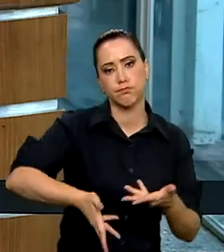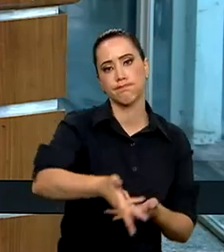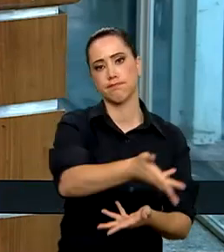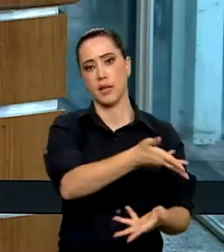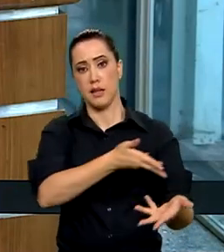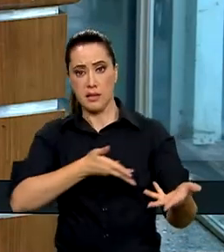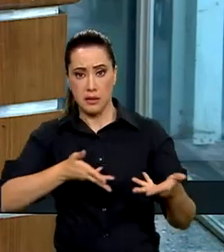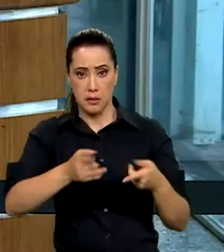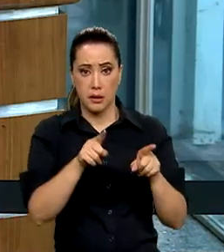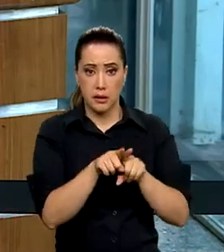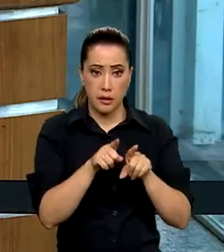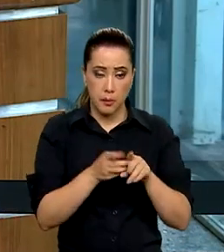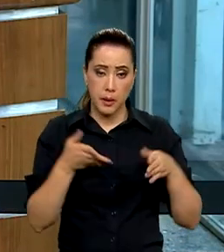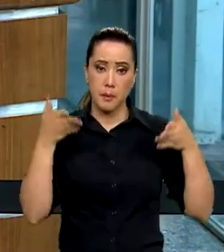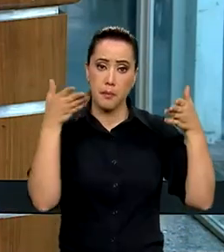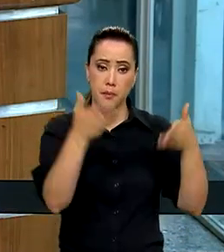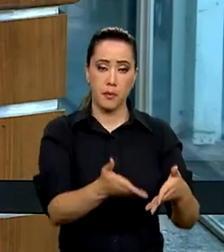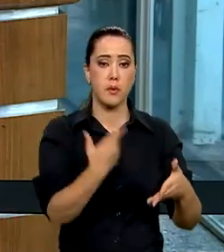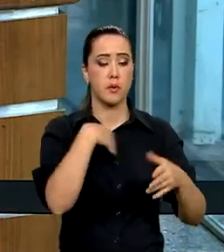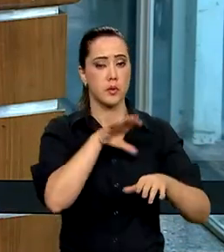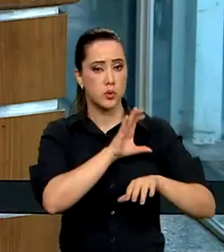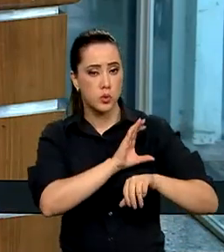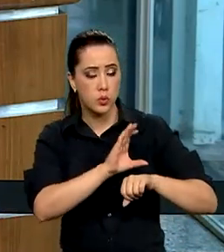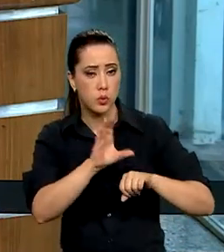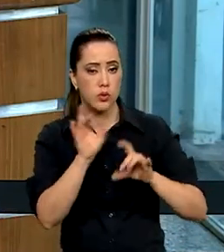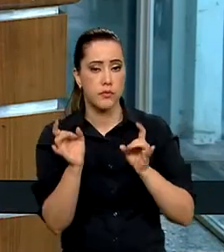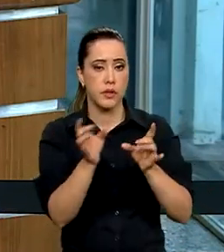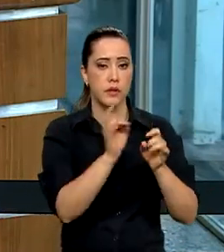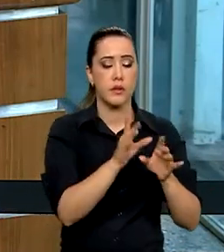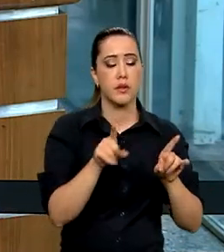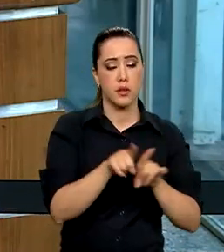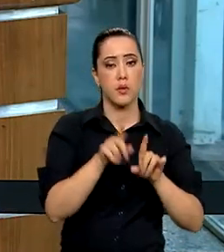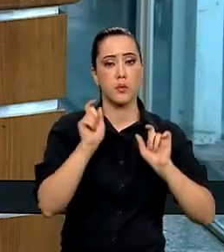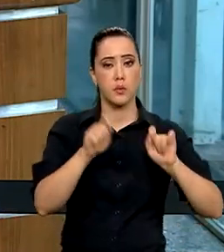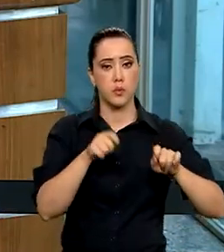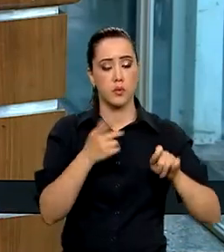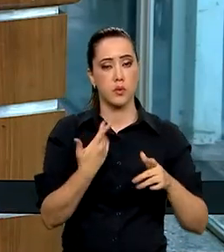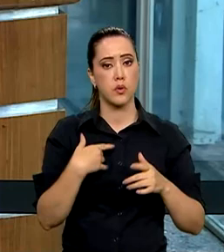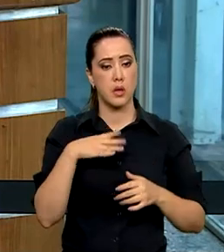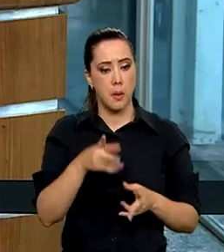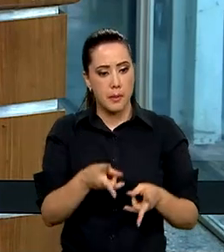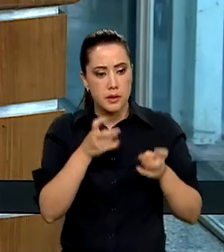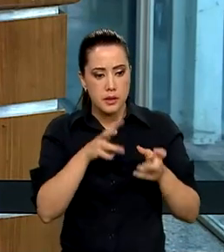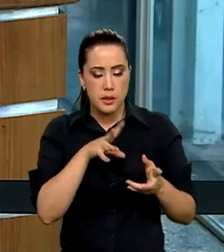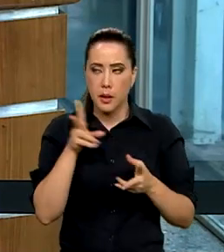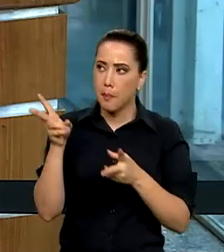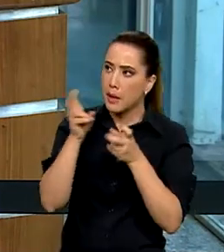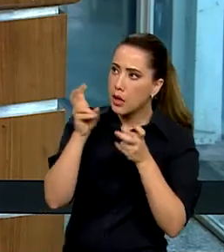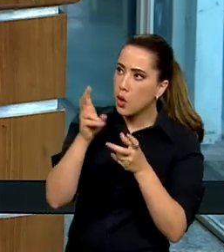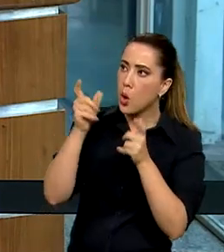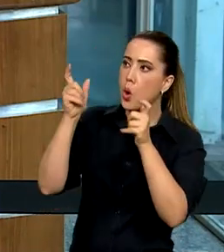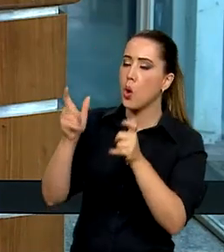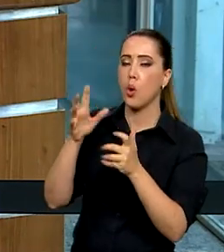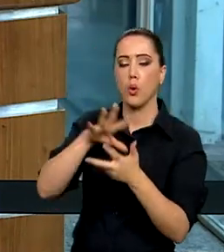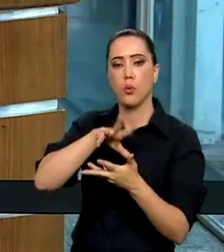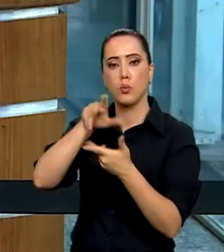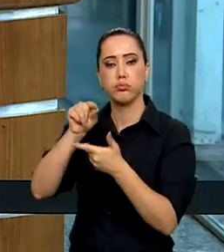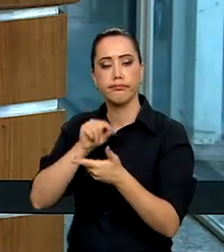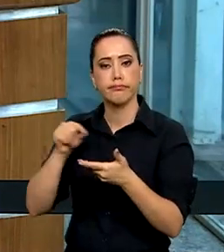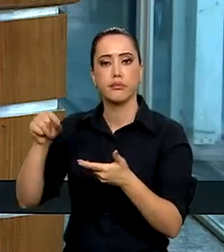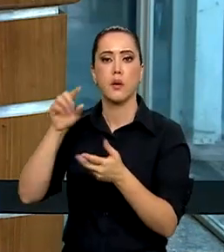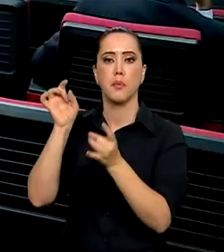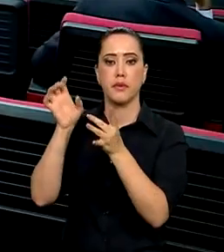eventos de promoção comercial e a identificação de oportunidades mundo afora para vender produtos e